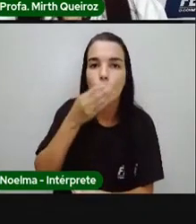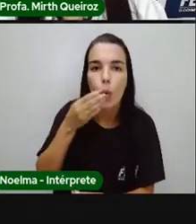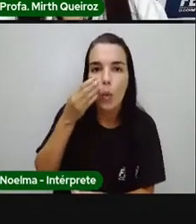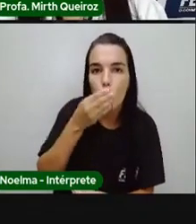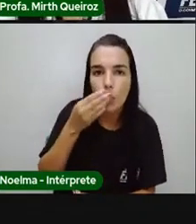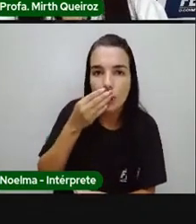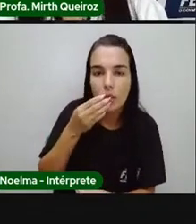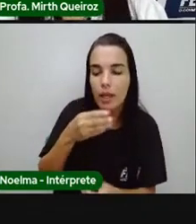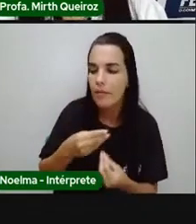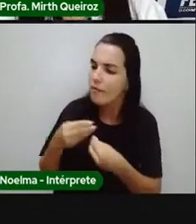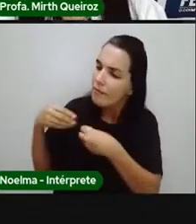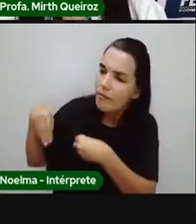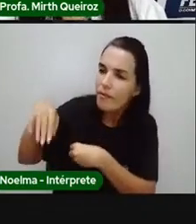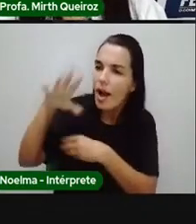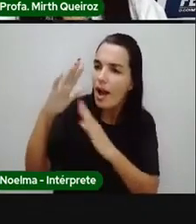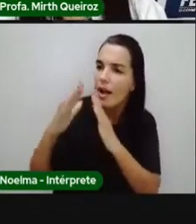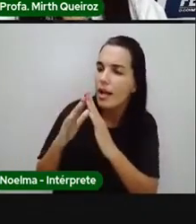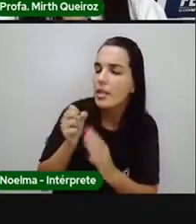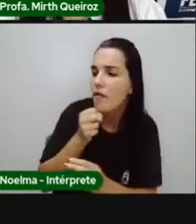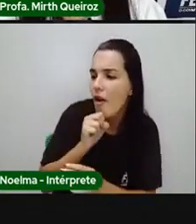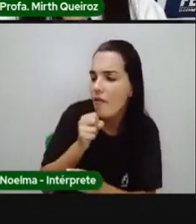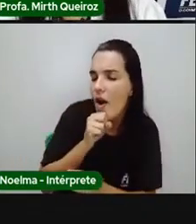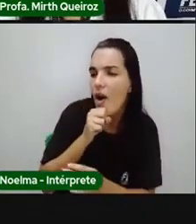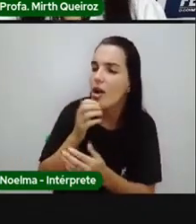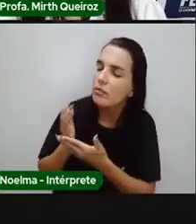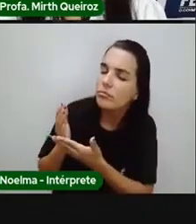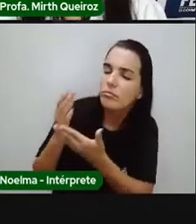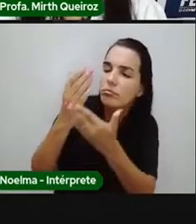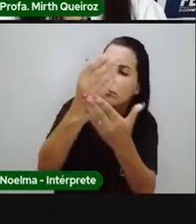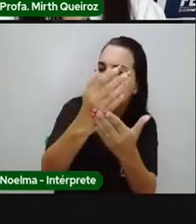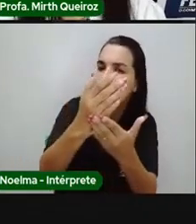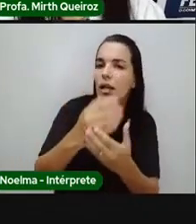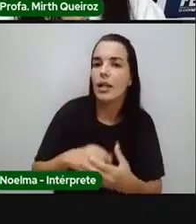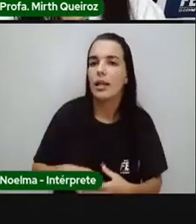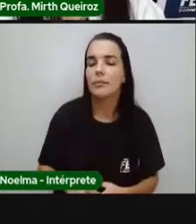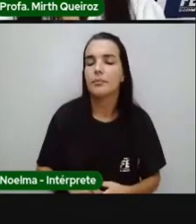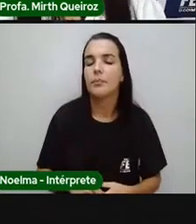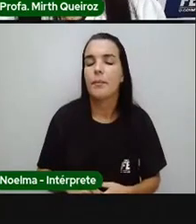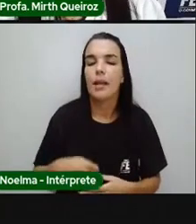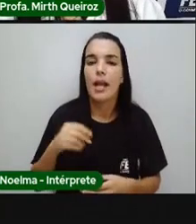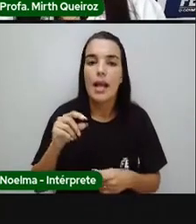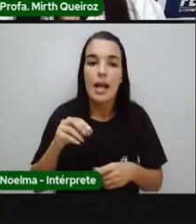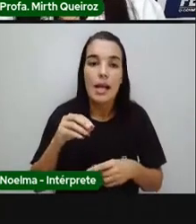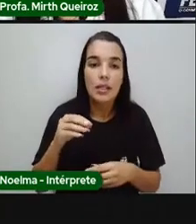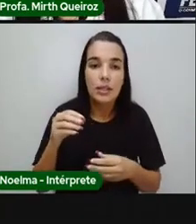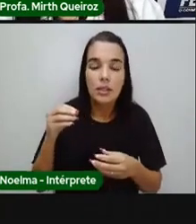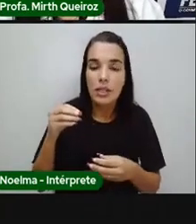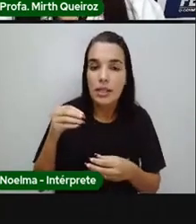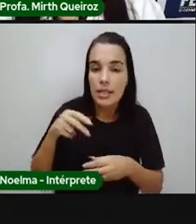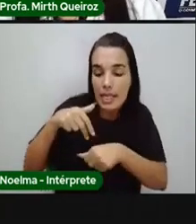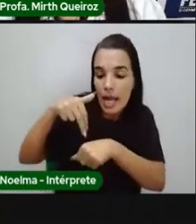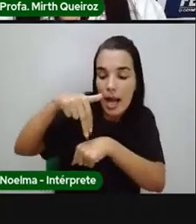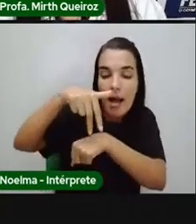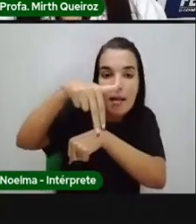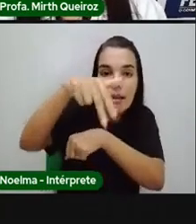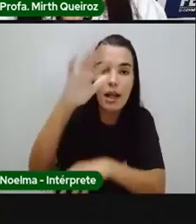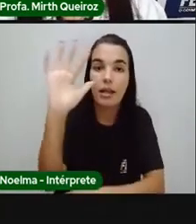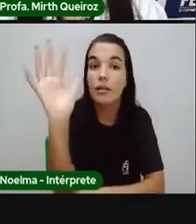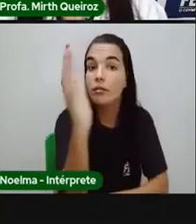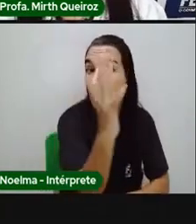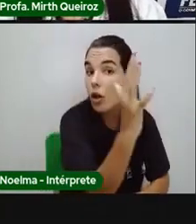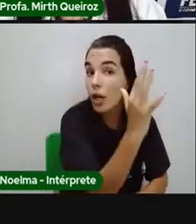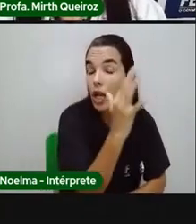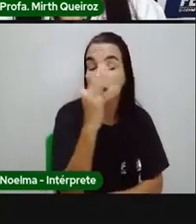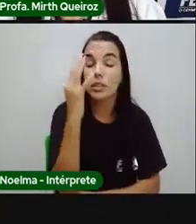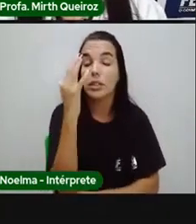atravessar uma floresta. Olha só, ela iria atravessar uma floresta. E, nessa floresta, ela poderia